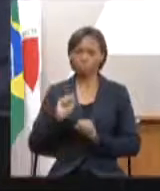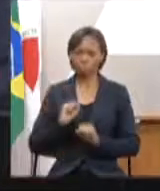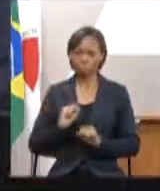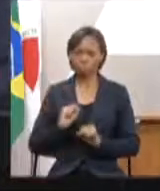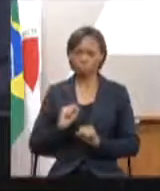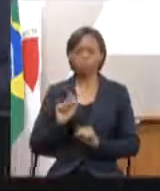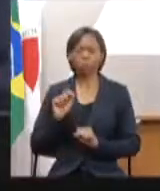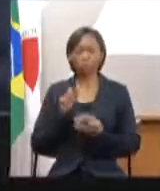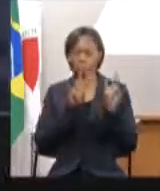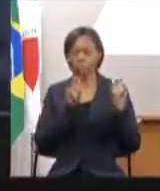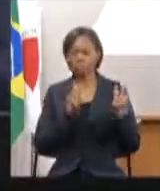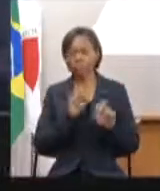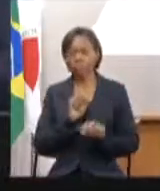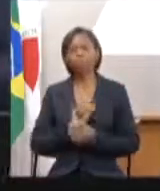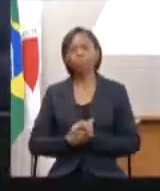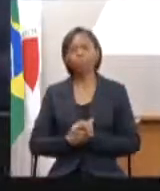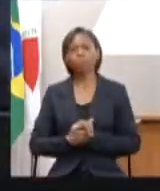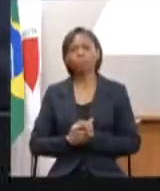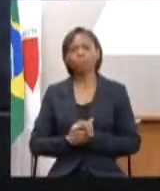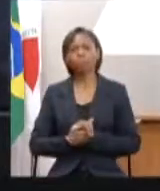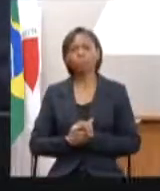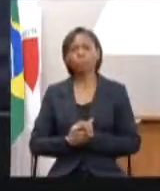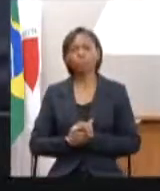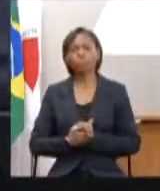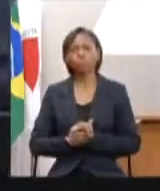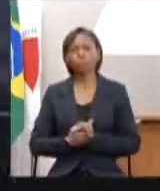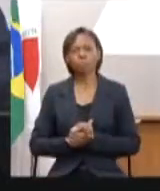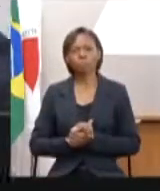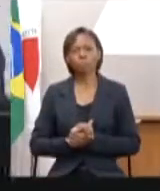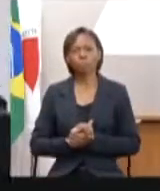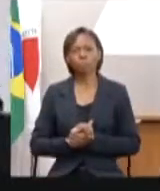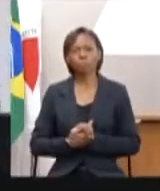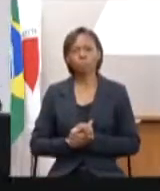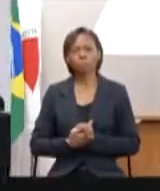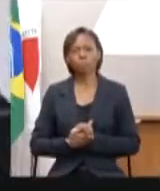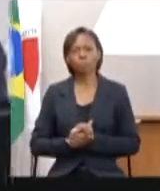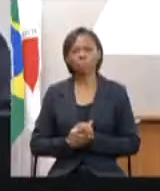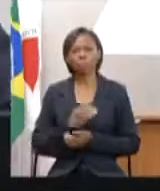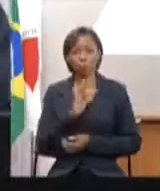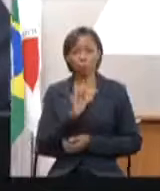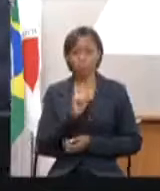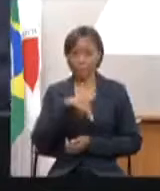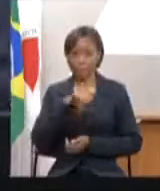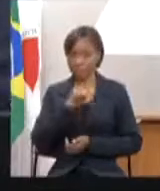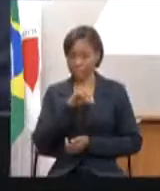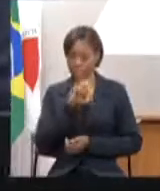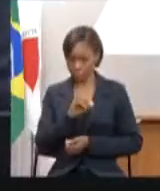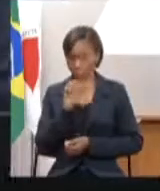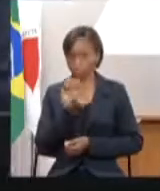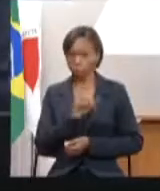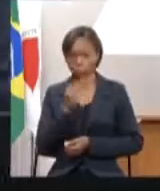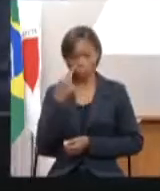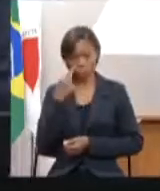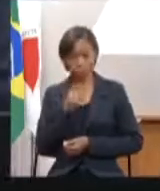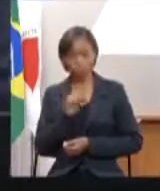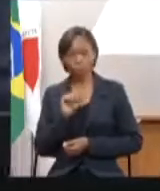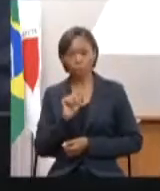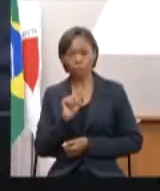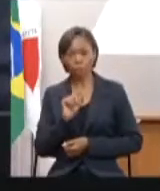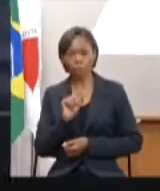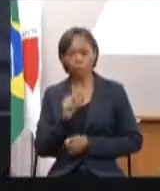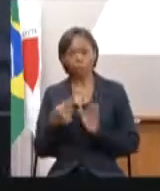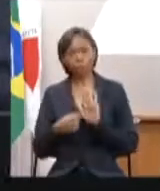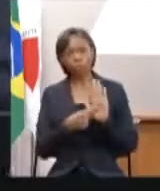essa questão em relação ao fanado que eu me lembro aqui foram colocadas represas de